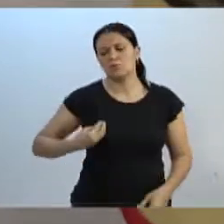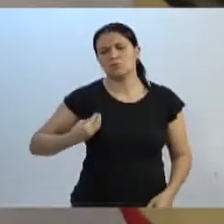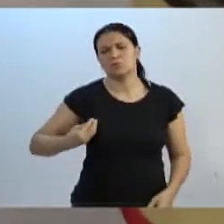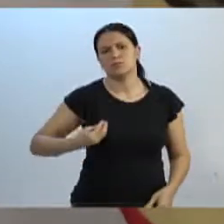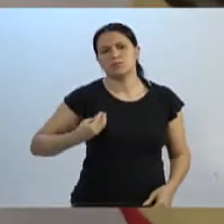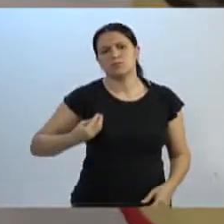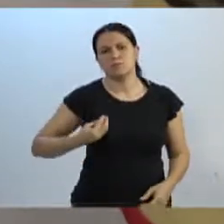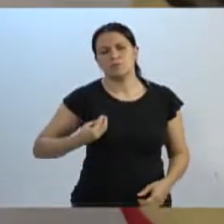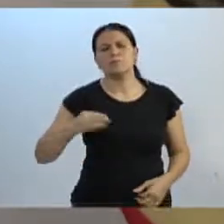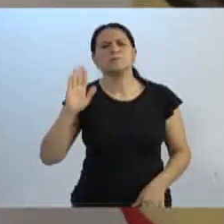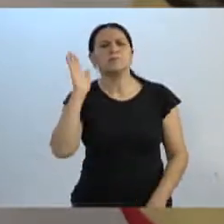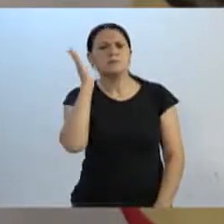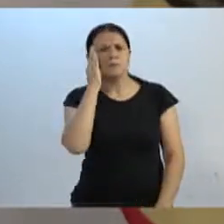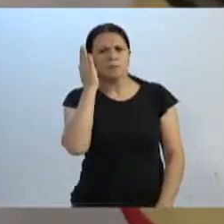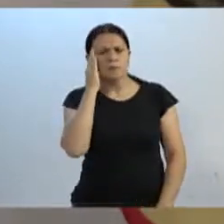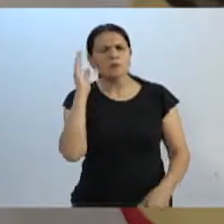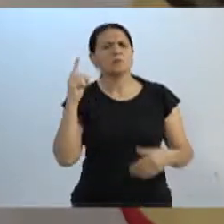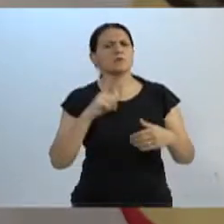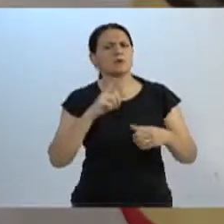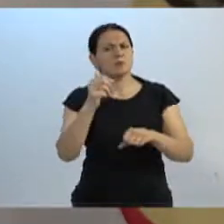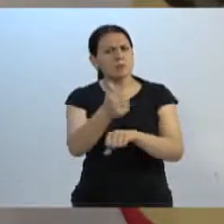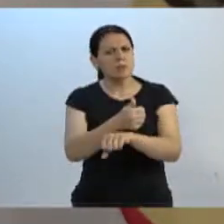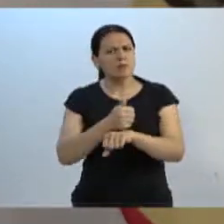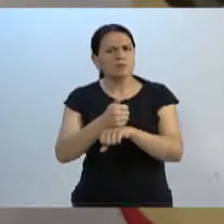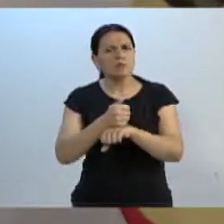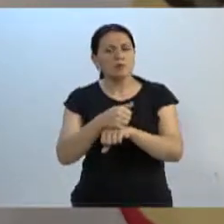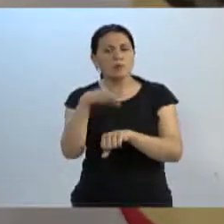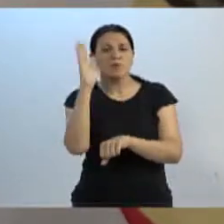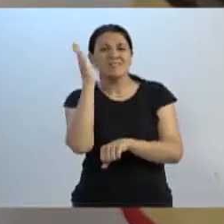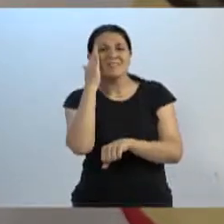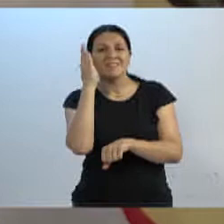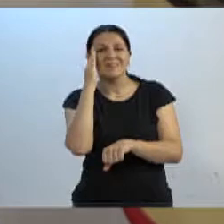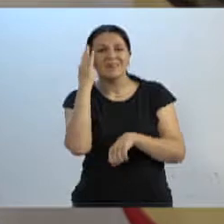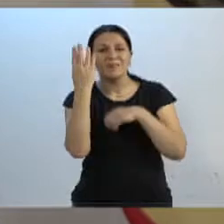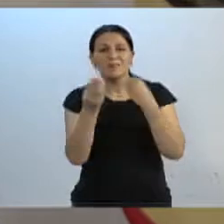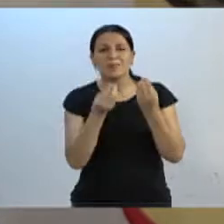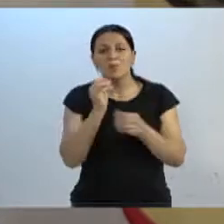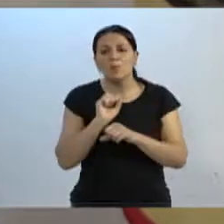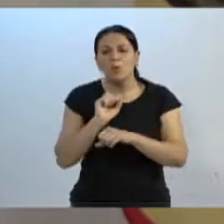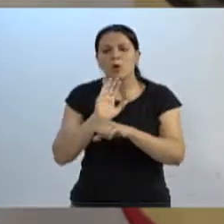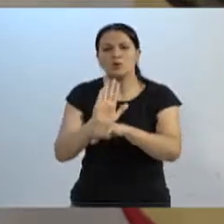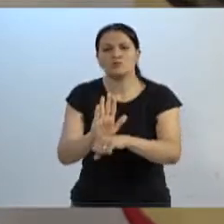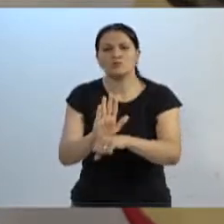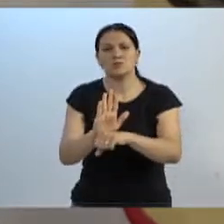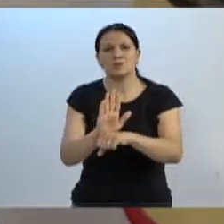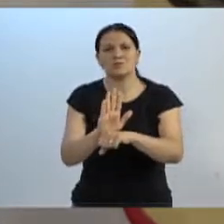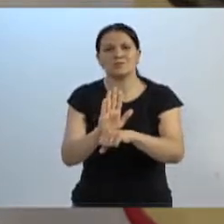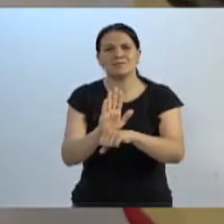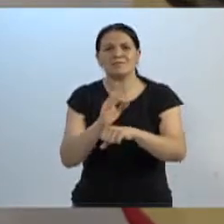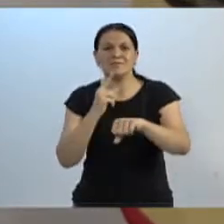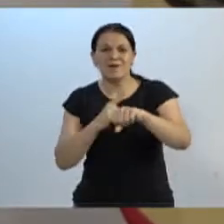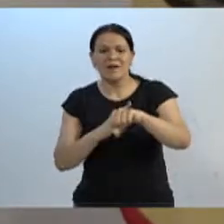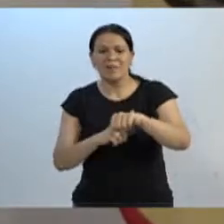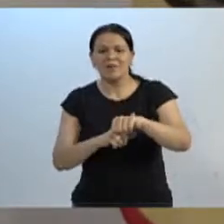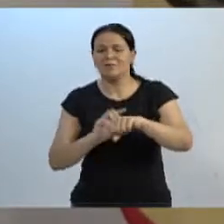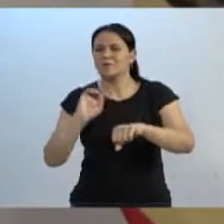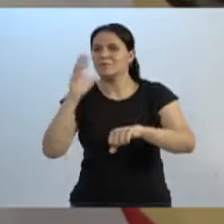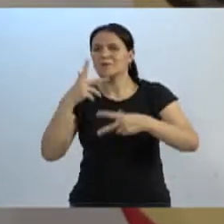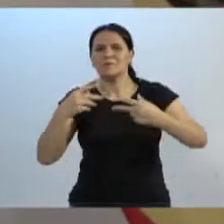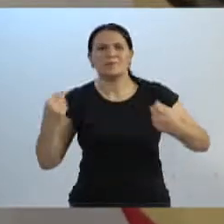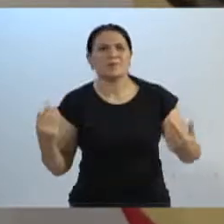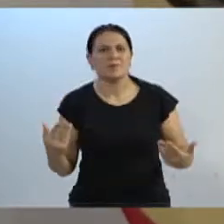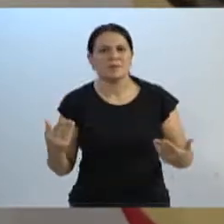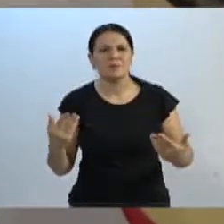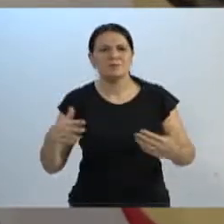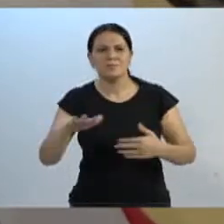Sabemos que ter um profissional que saiba prestar o atendimento dos primeiros socorros em um ambiente como